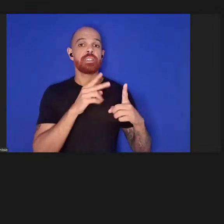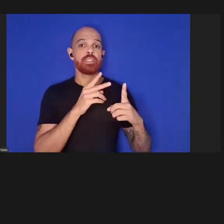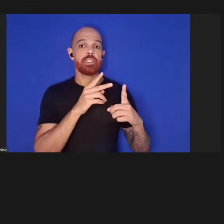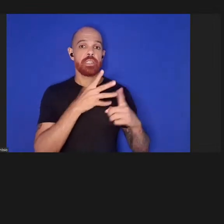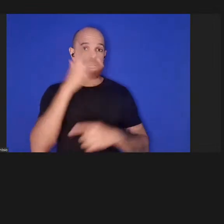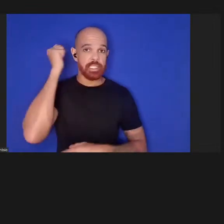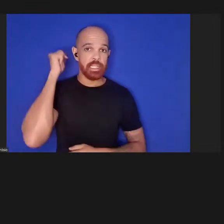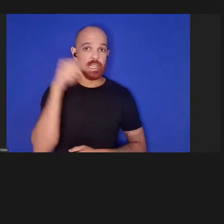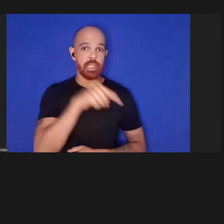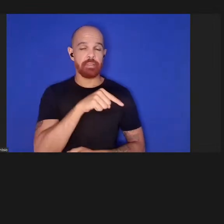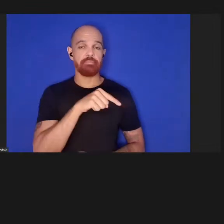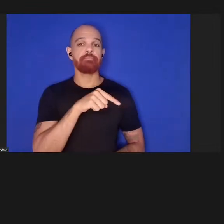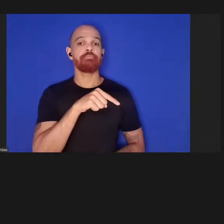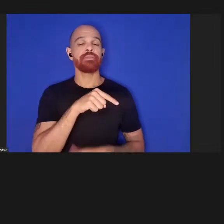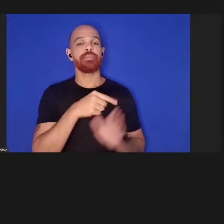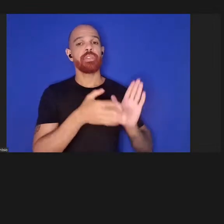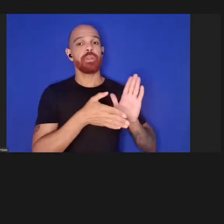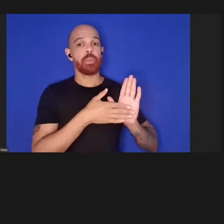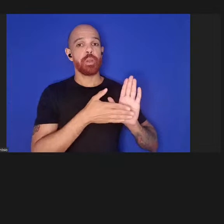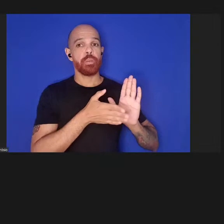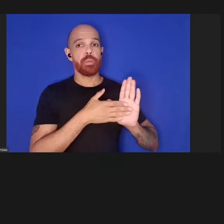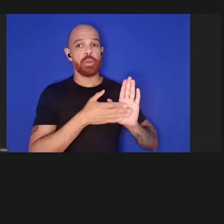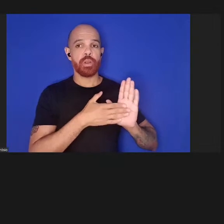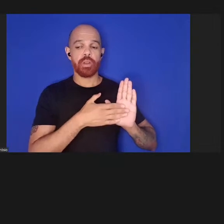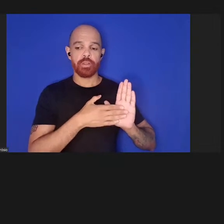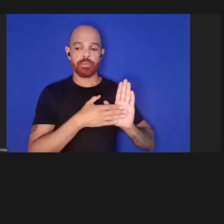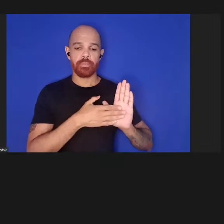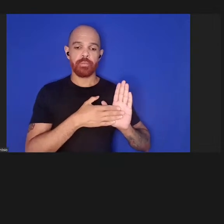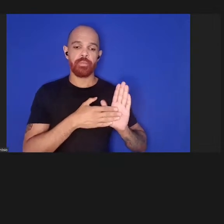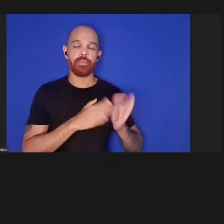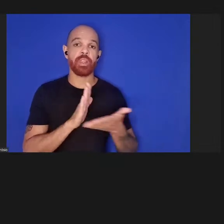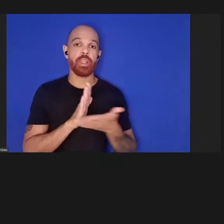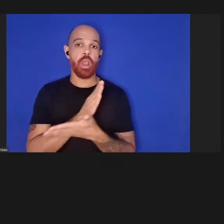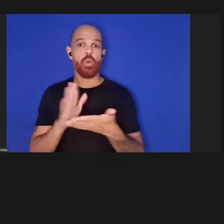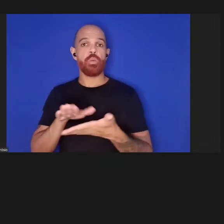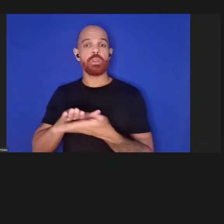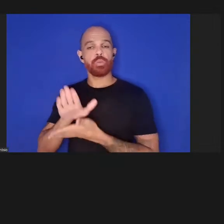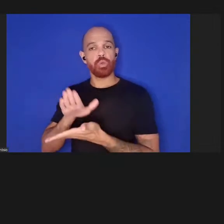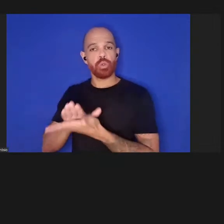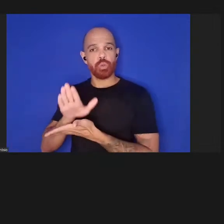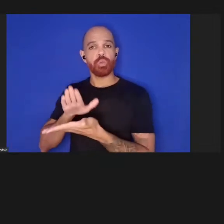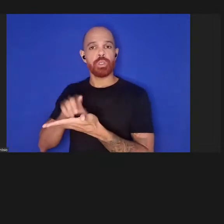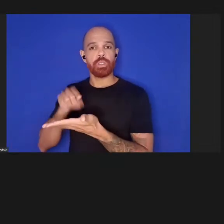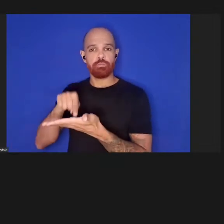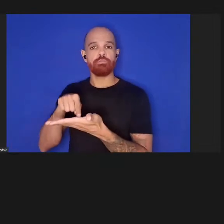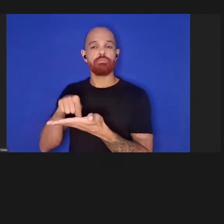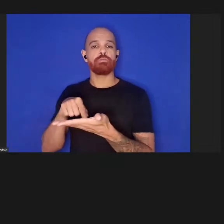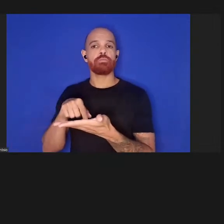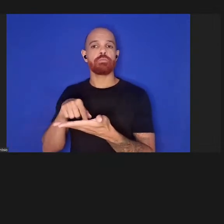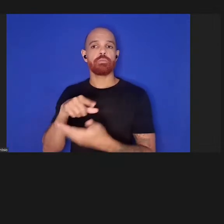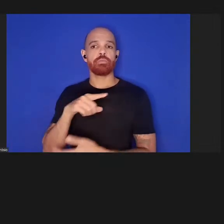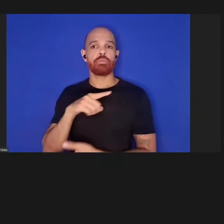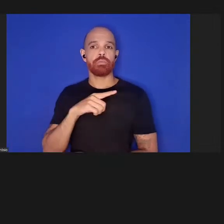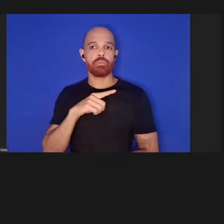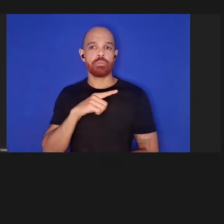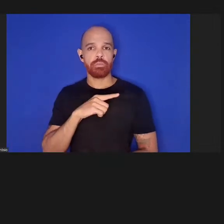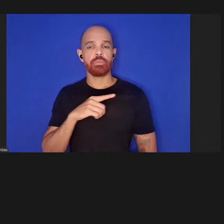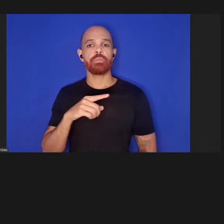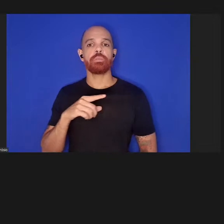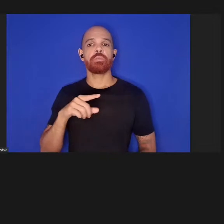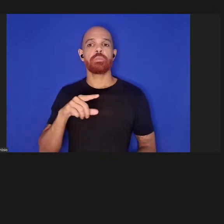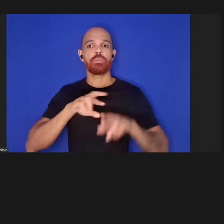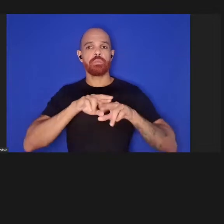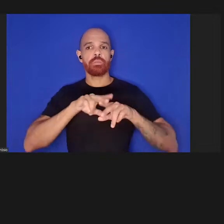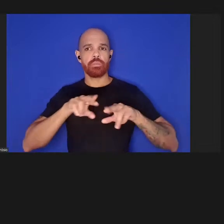proposta em algumas publicações por Closso Wiley Sage